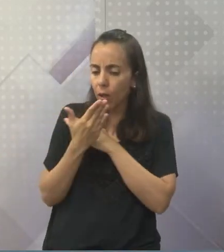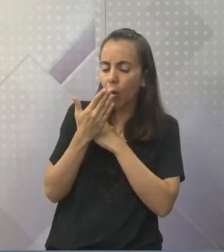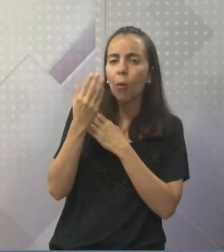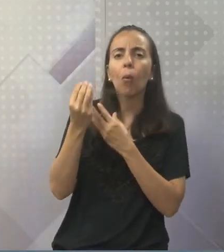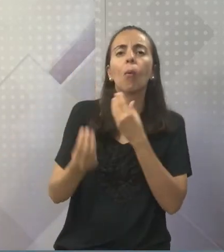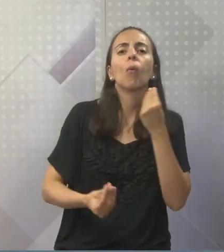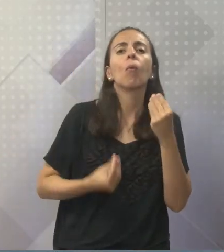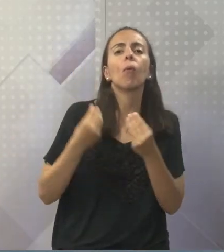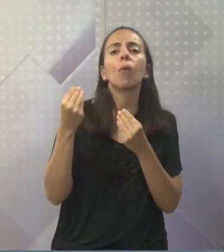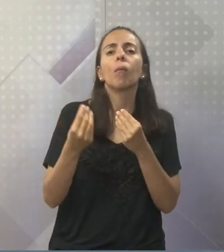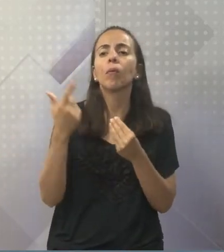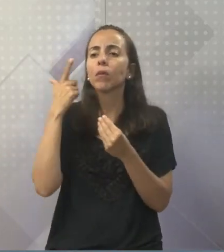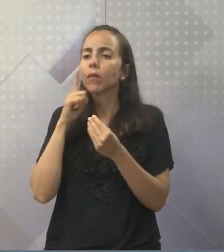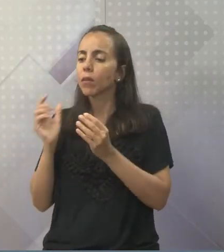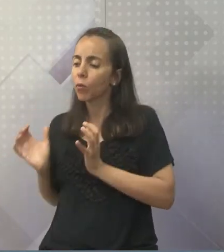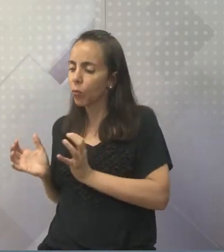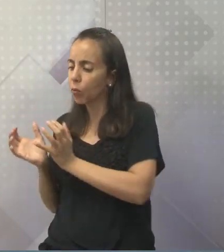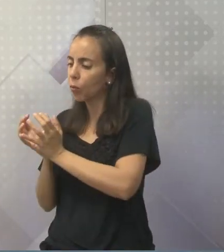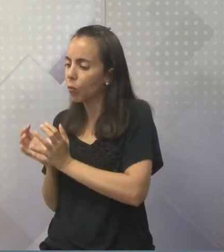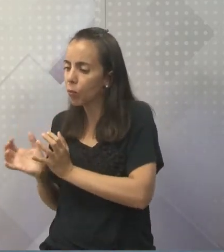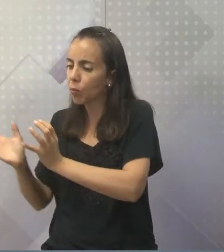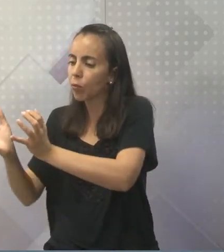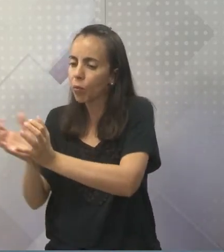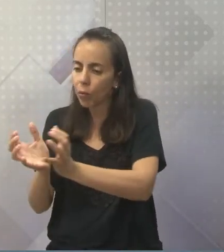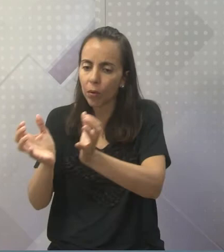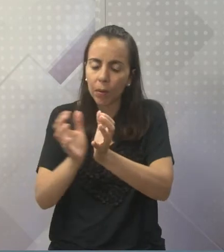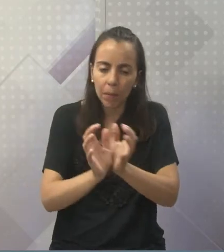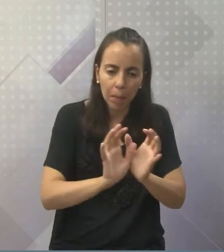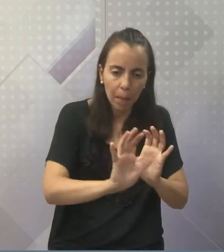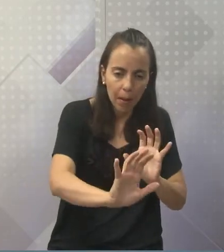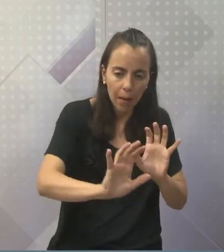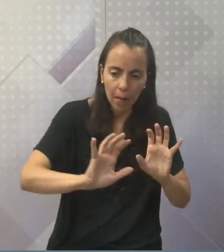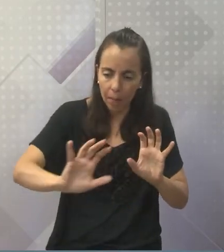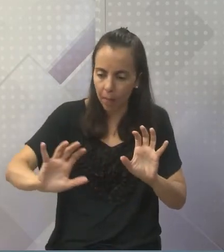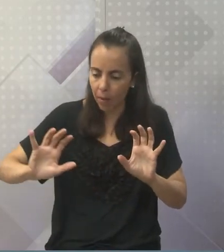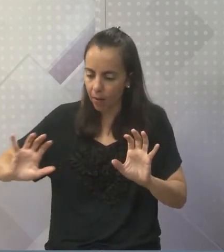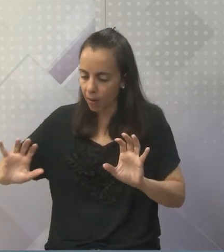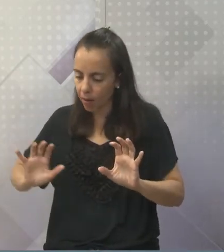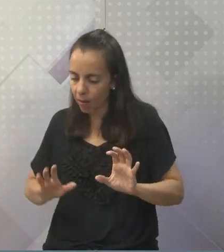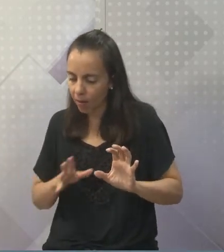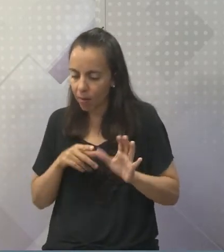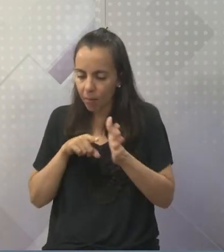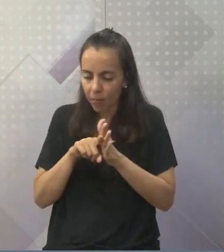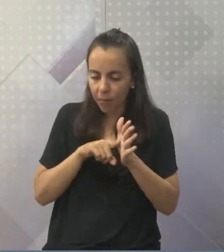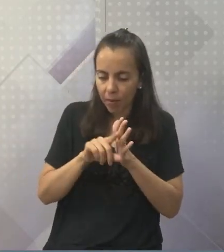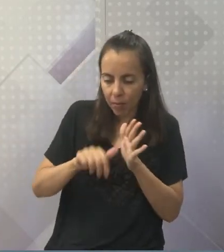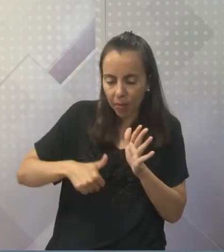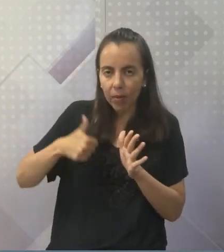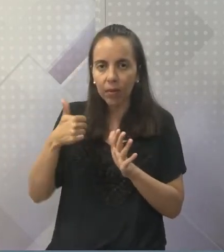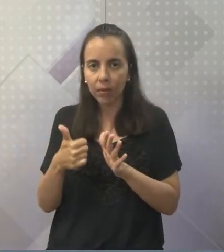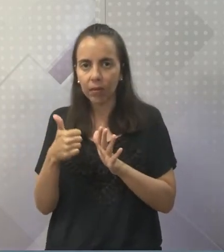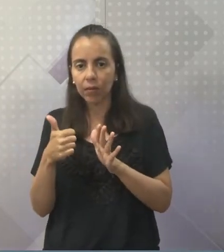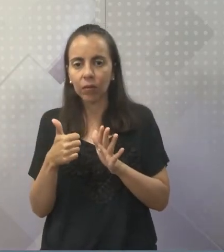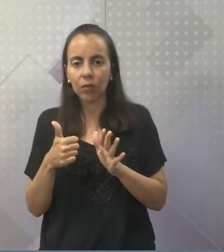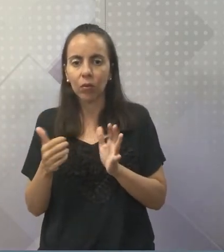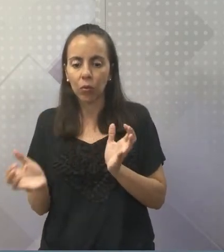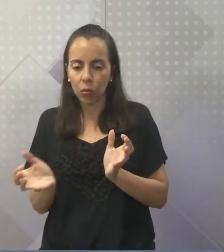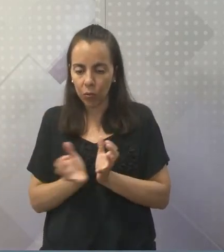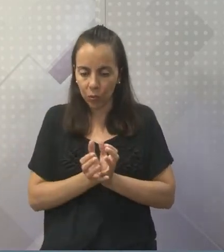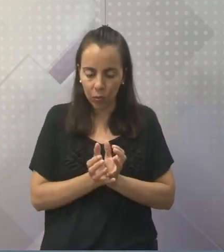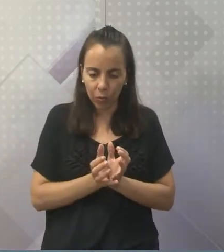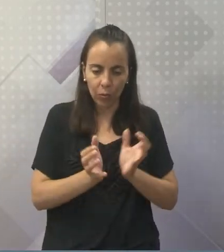a agrupá-los, a tornar eles mais próximos? Agrupando, repito, alguns,